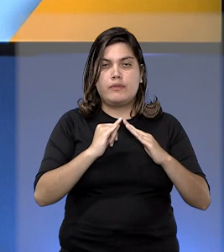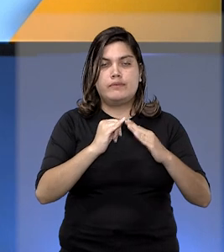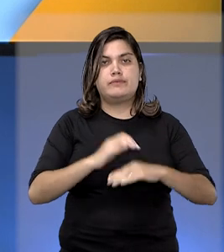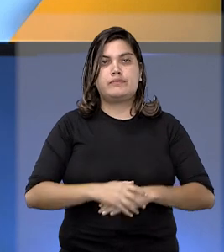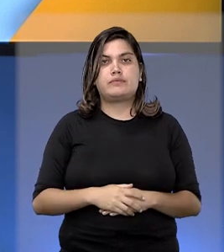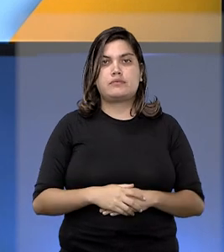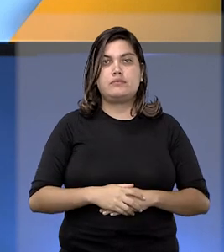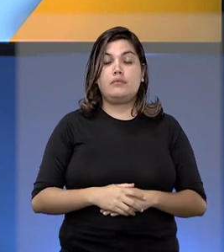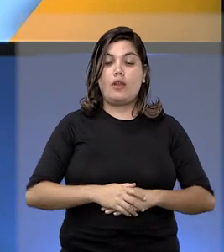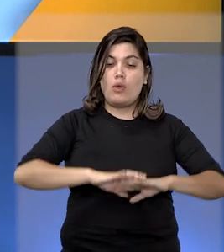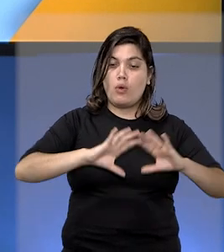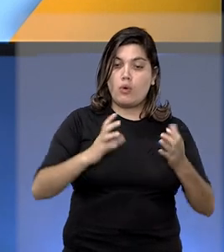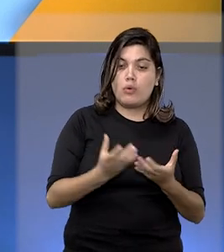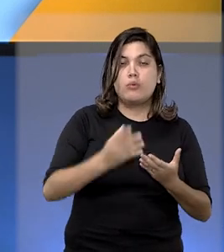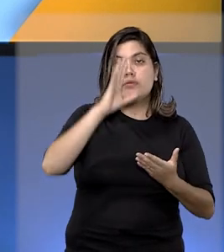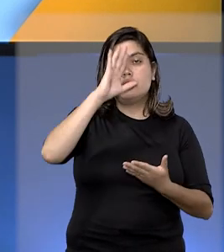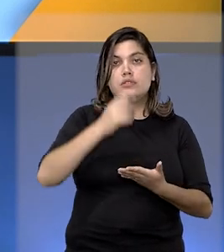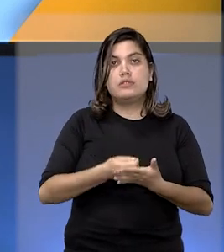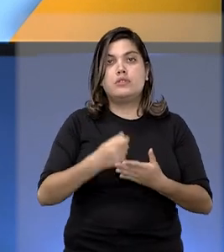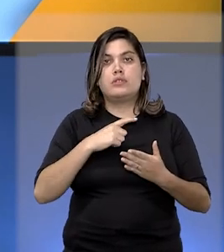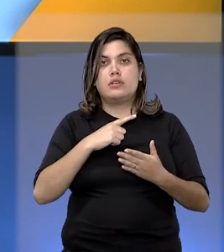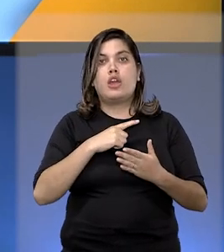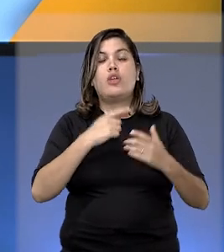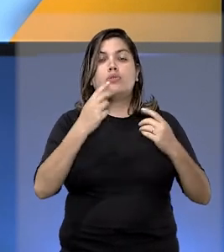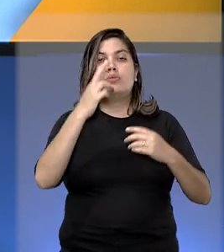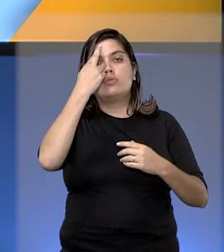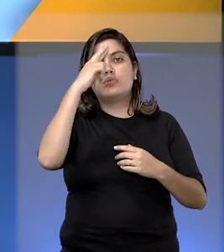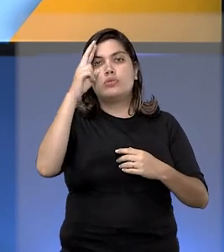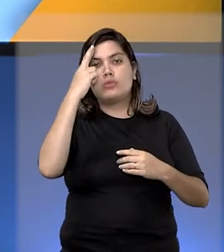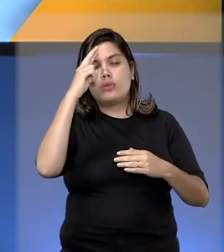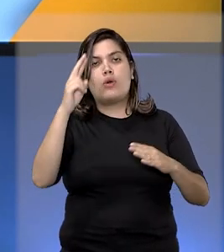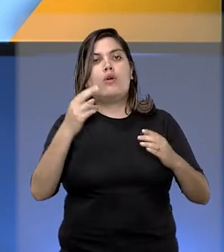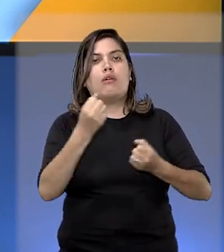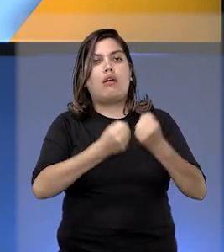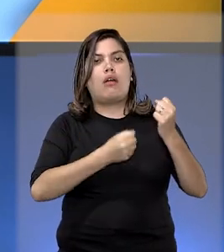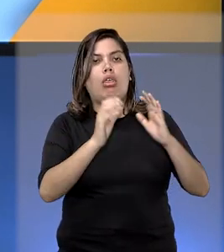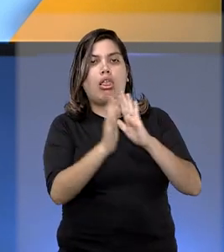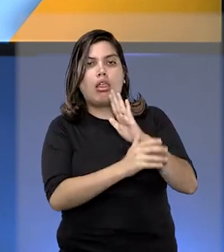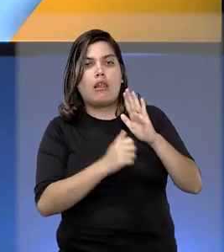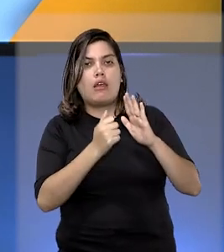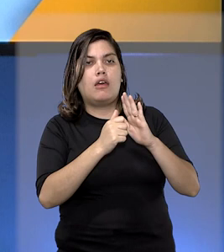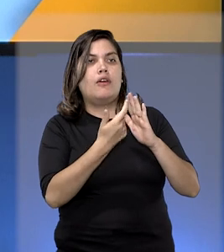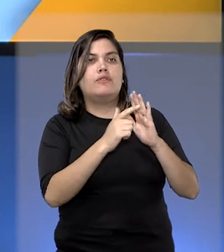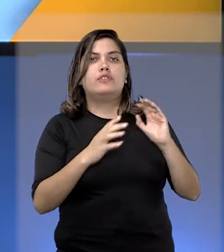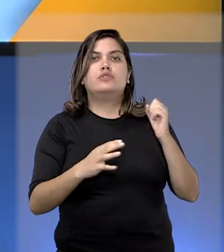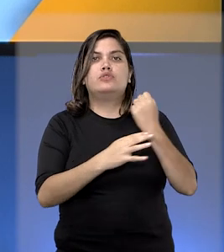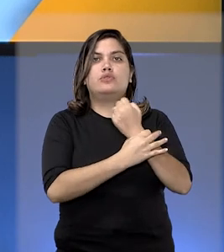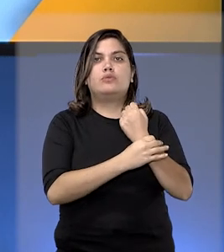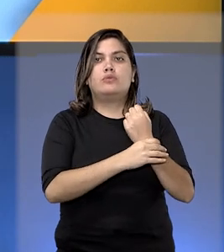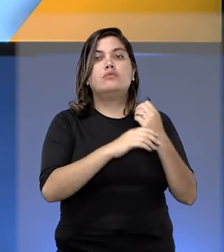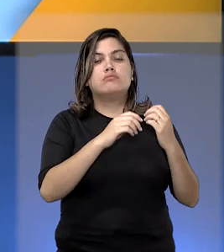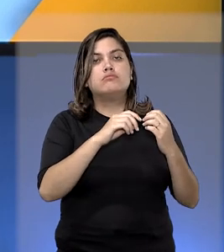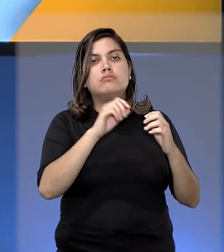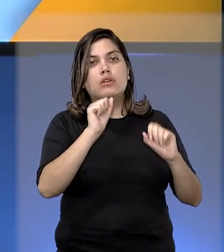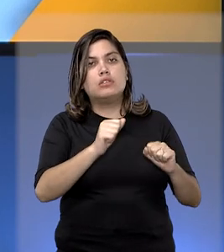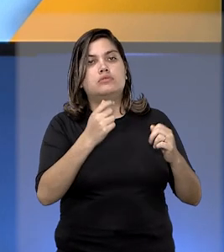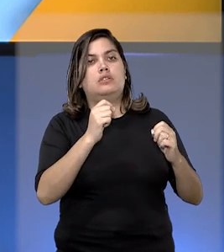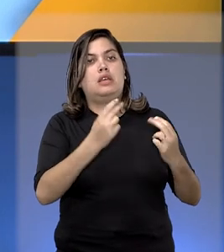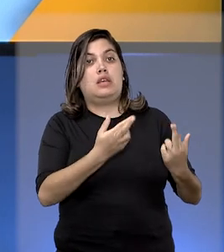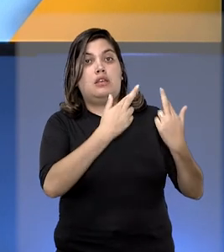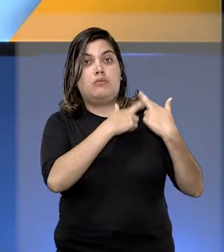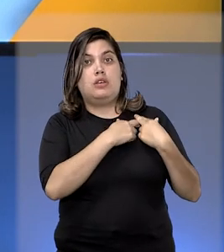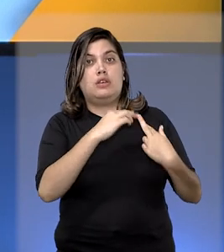O colegiado decidiu ainda que dono de carga roubada não é considerado segurado no seguro facultativo de